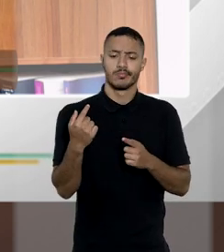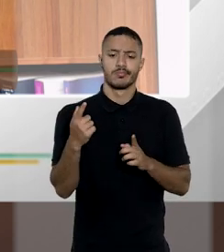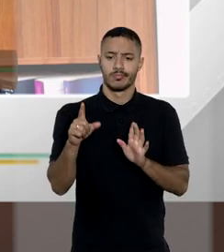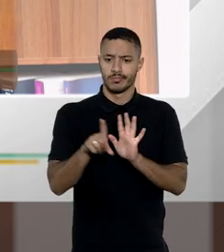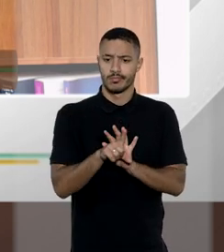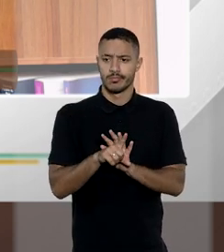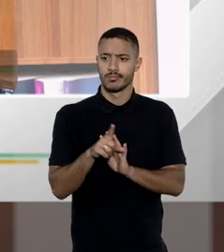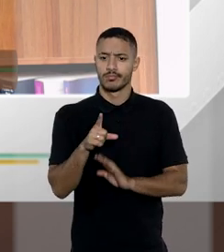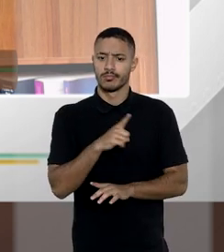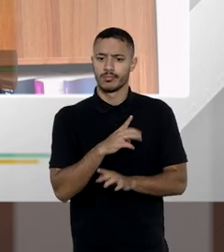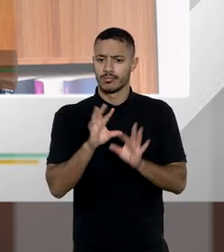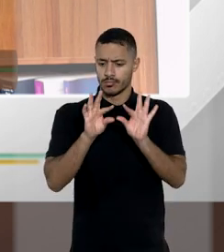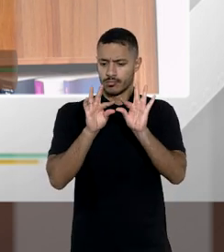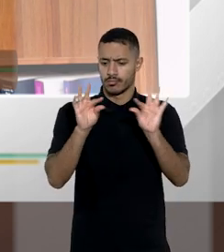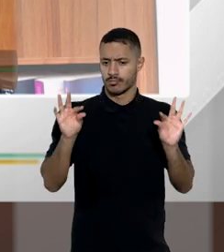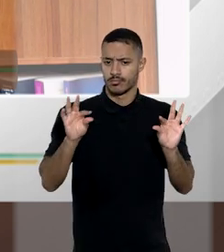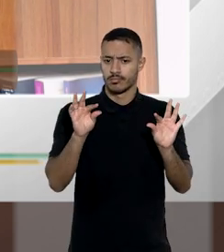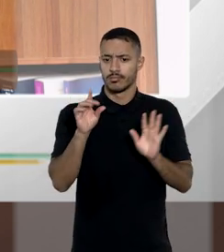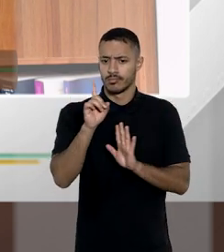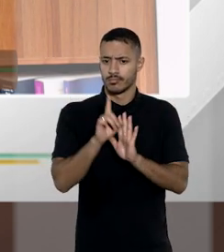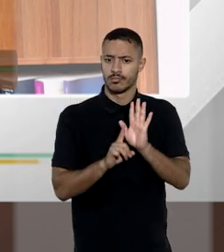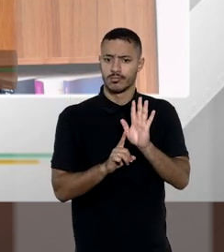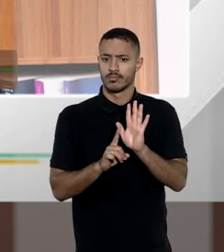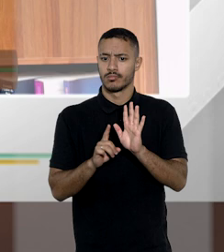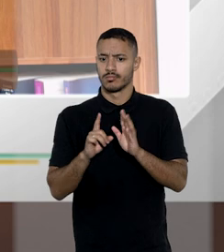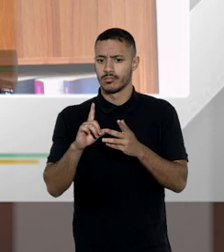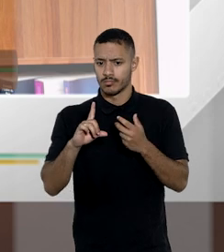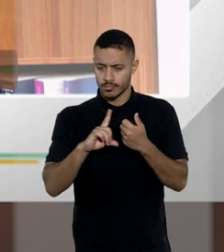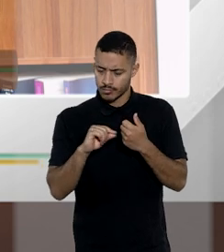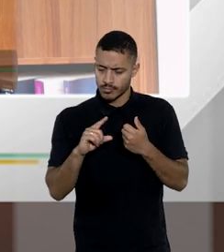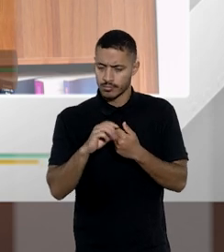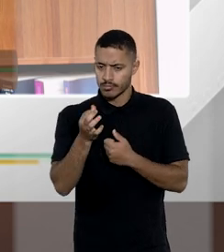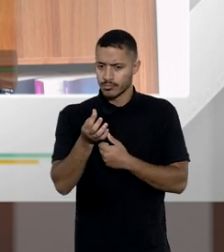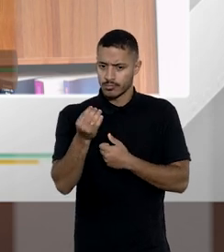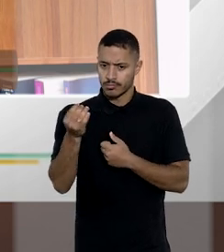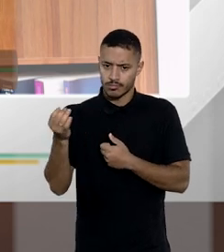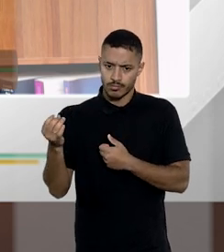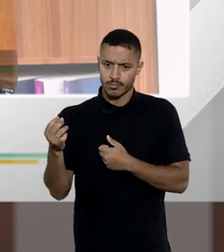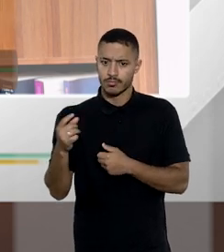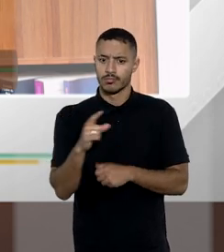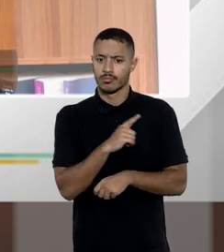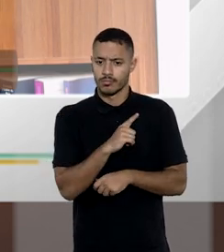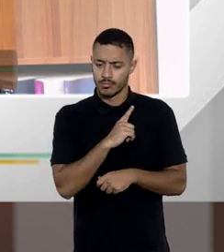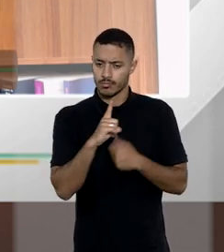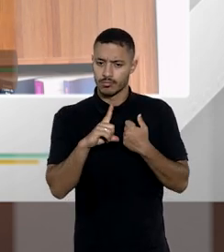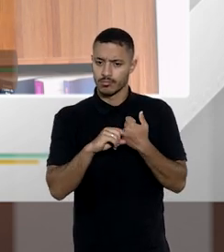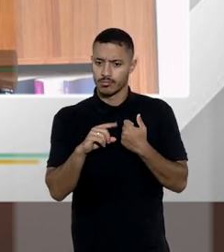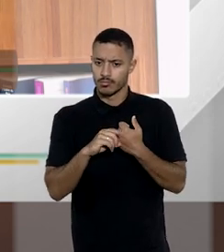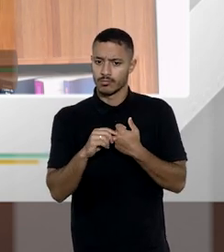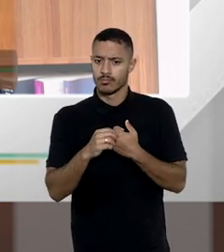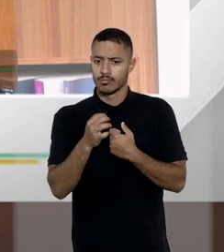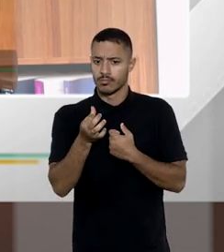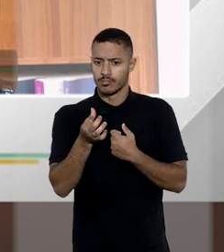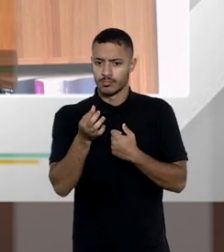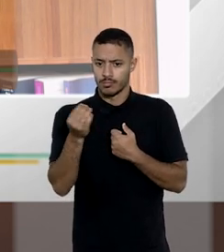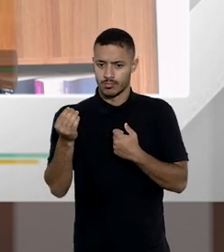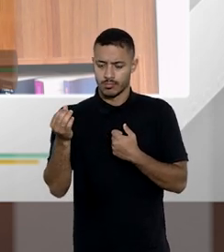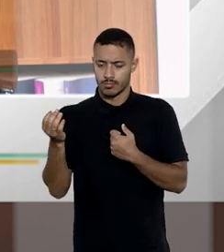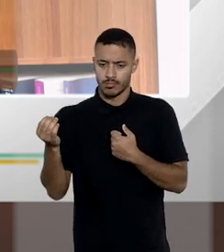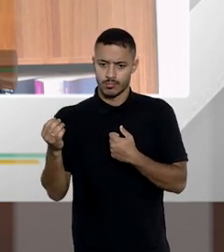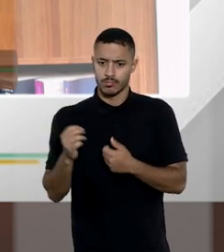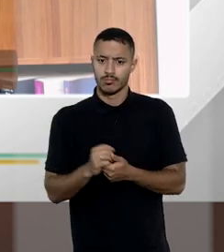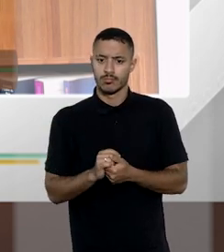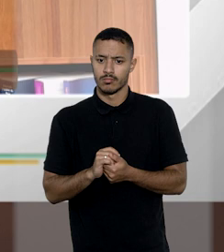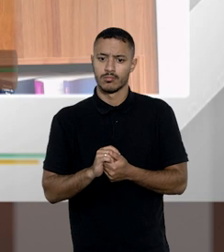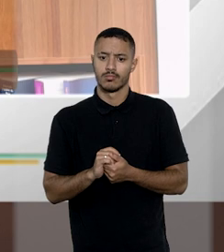doutrinária nós temos o enunciado das jornadas de direito civil que é o enunciado 600 existe o enunciado 16 do IBDFAN nesse